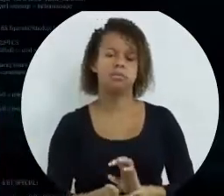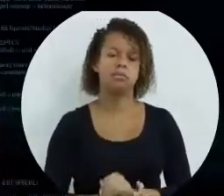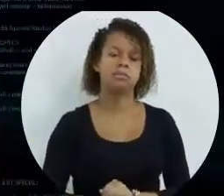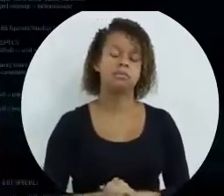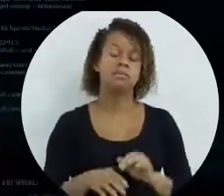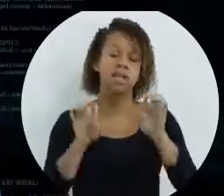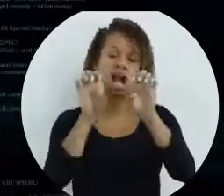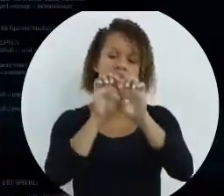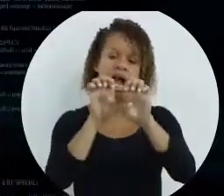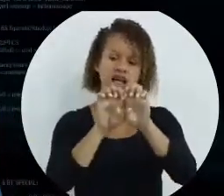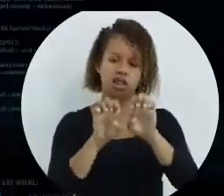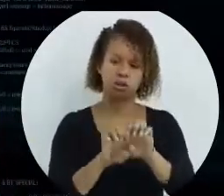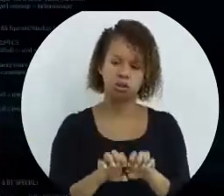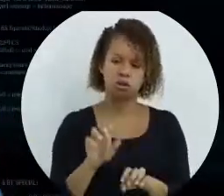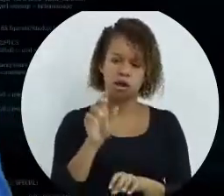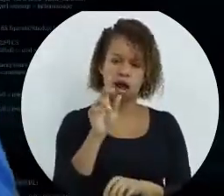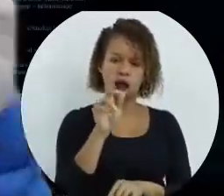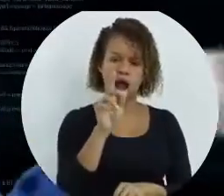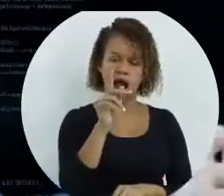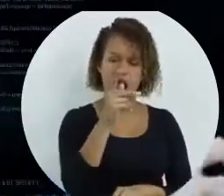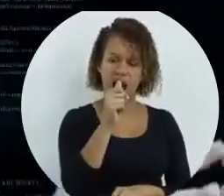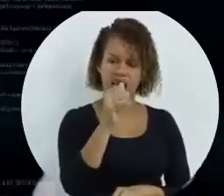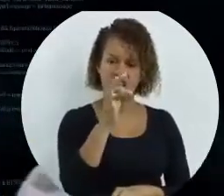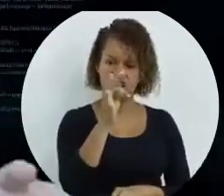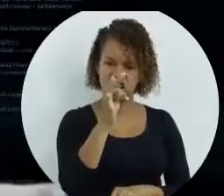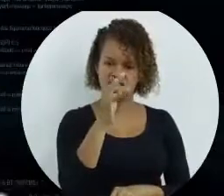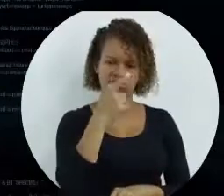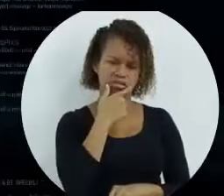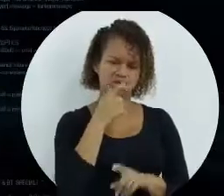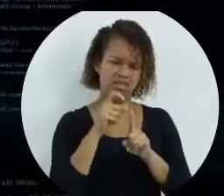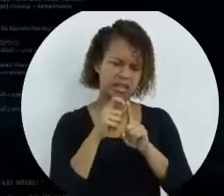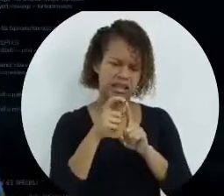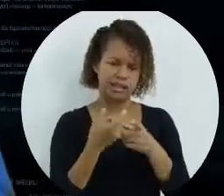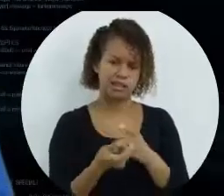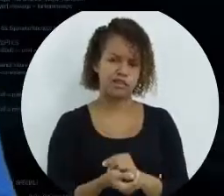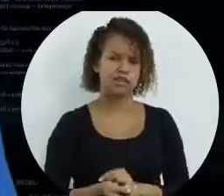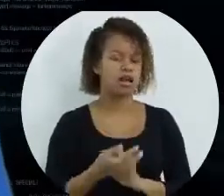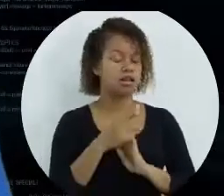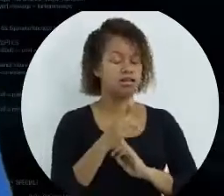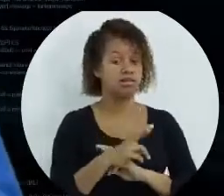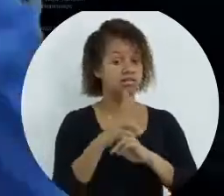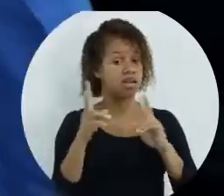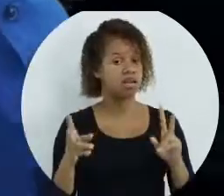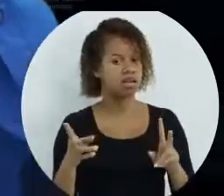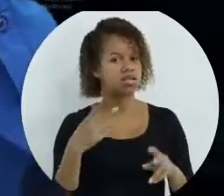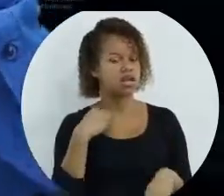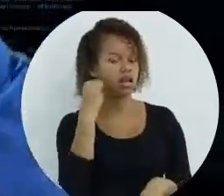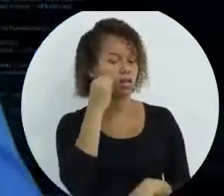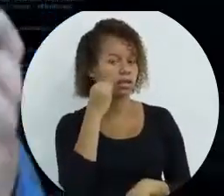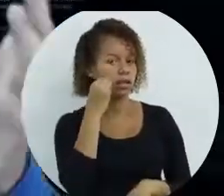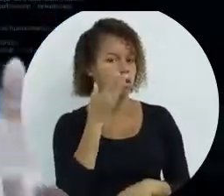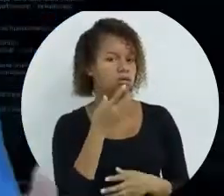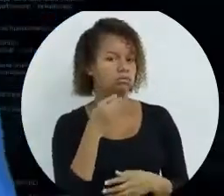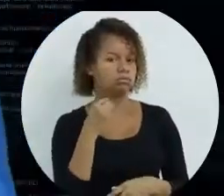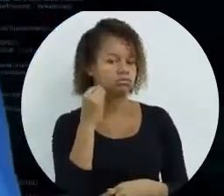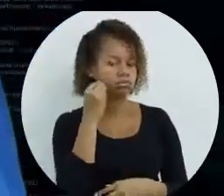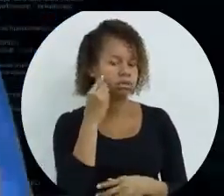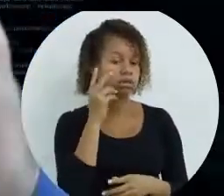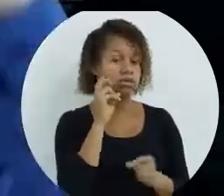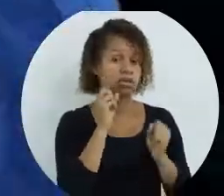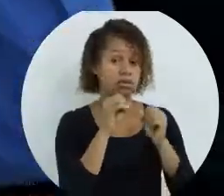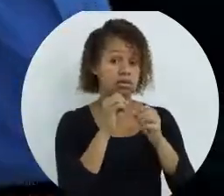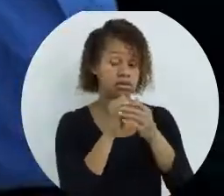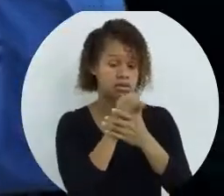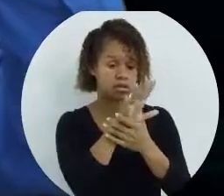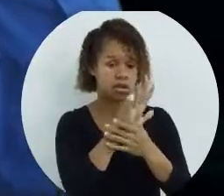A estrutura do while, ele faz a mesma coisa que o while, só que a diferença está no teste. Se você prestou atenção no